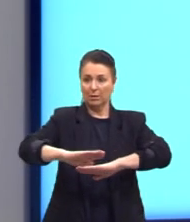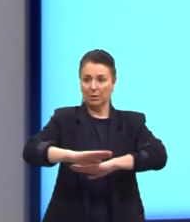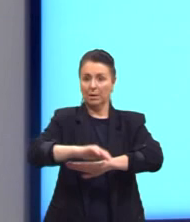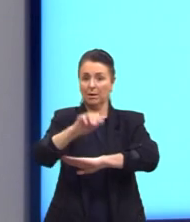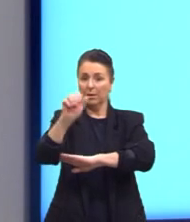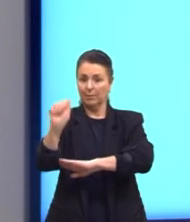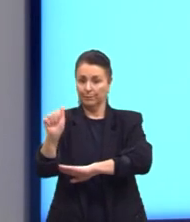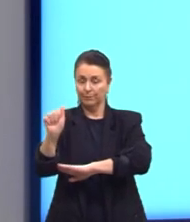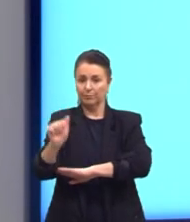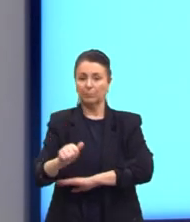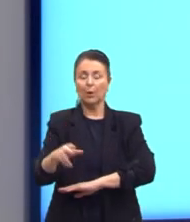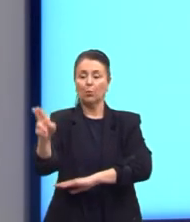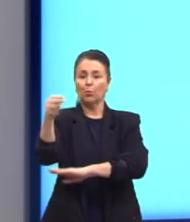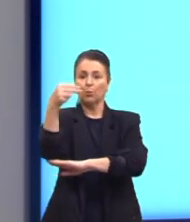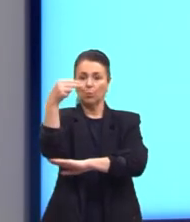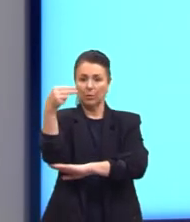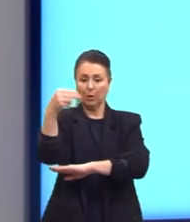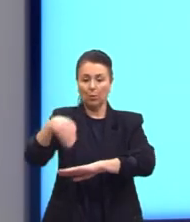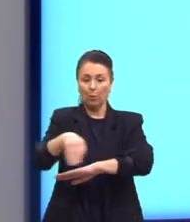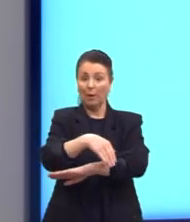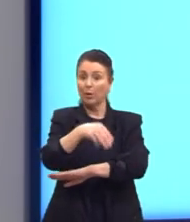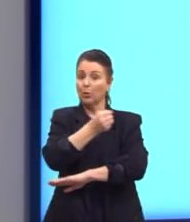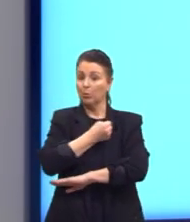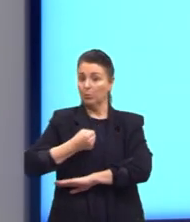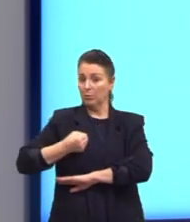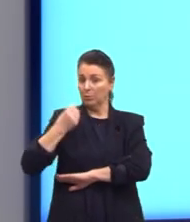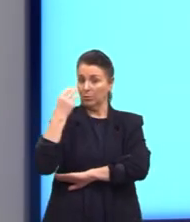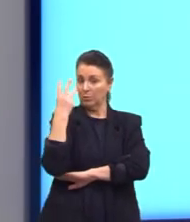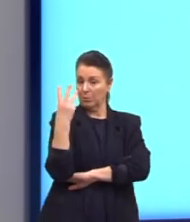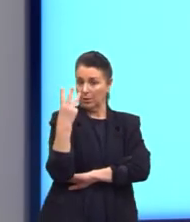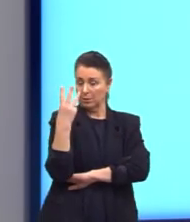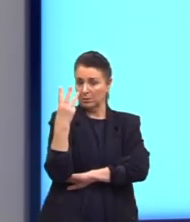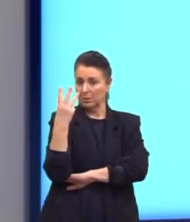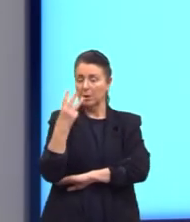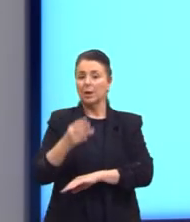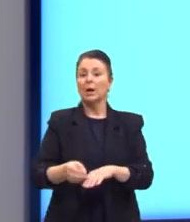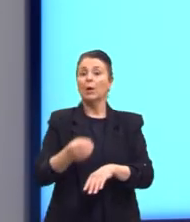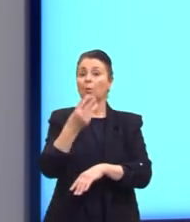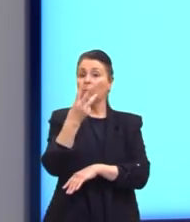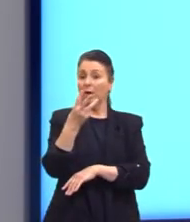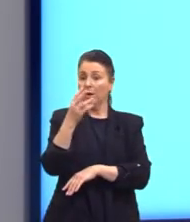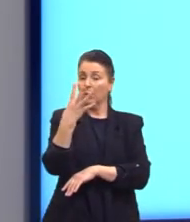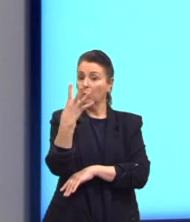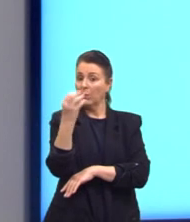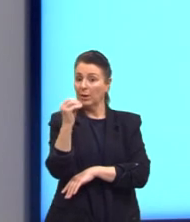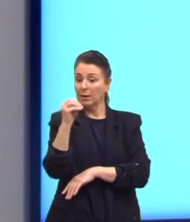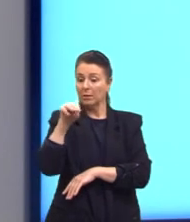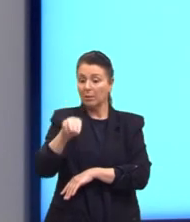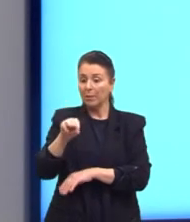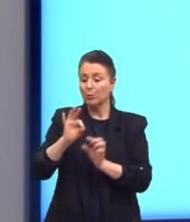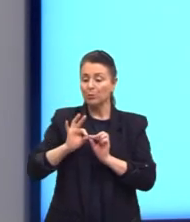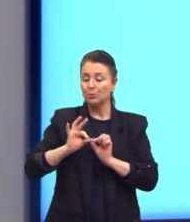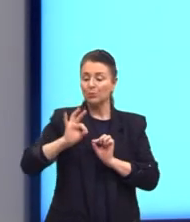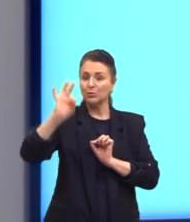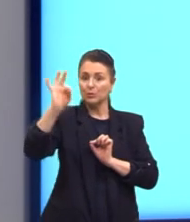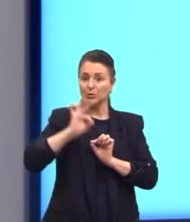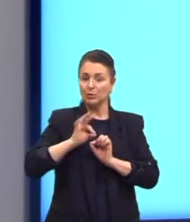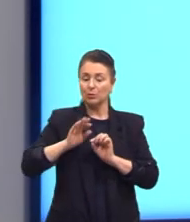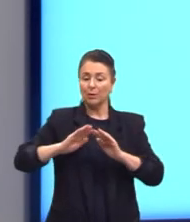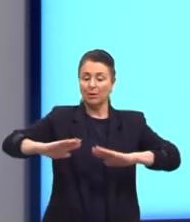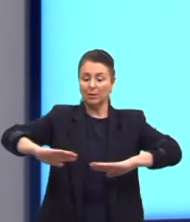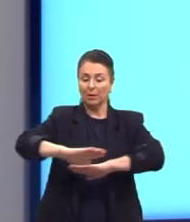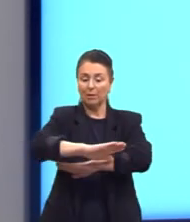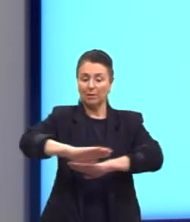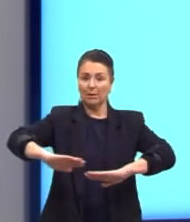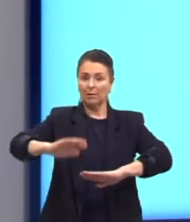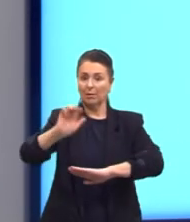hospedada em um hotel na Rua 3, posicionado a exatos 40 metros de distância da Avenida A,